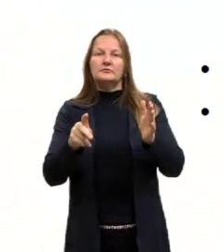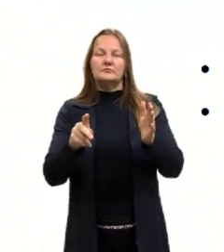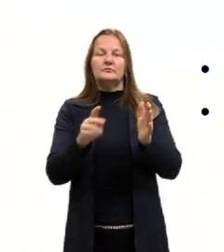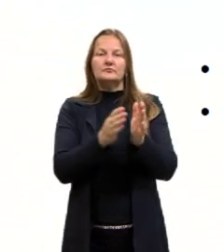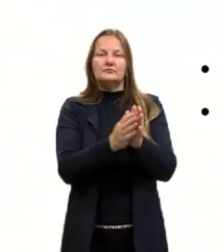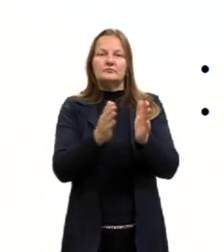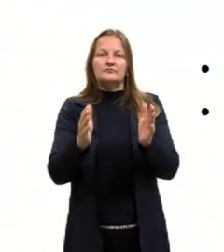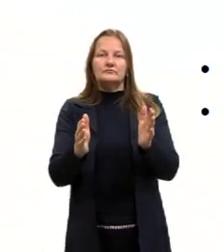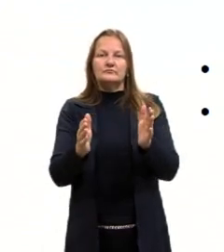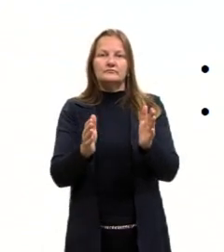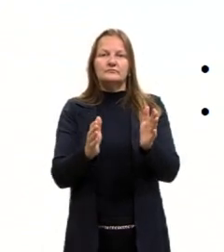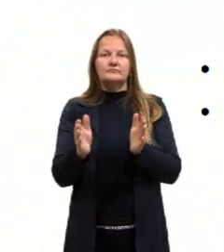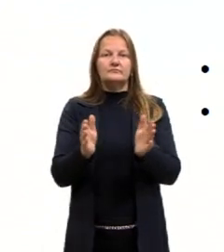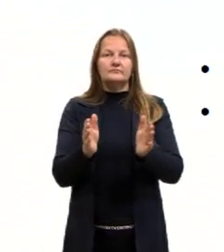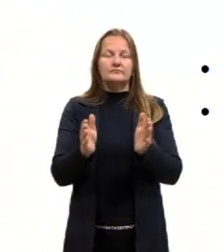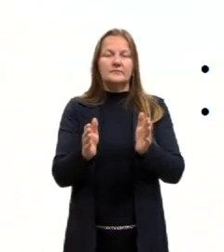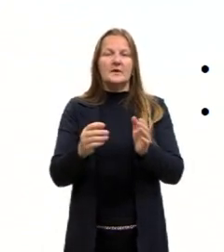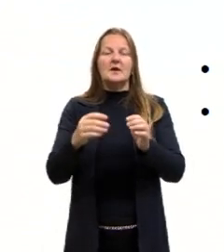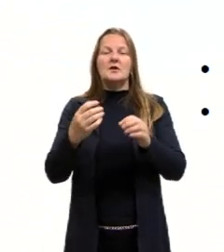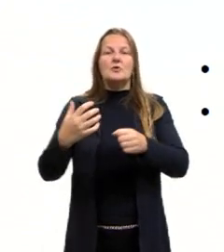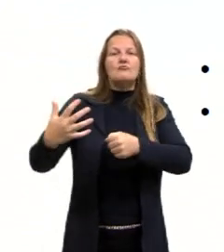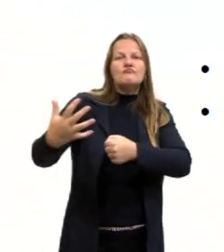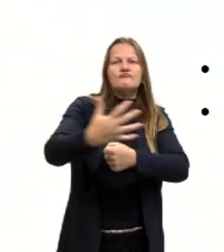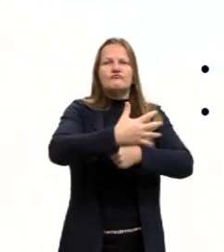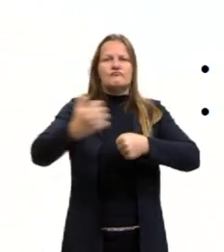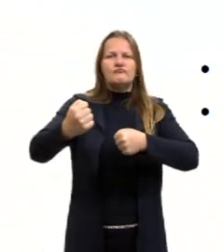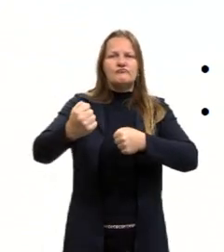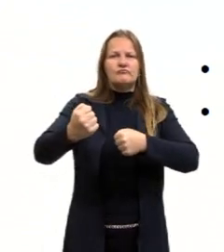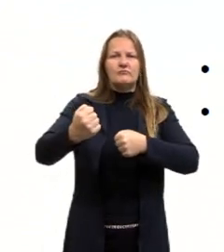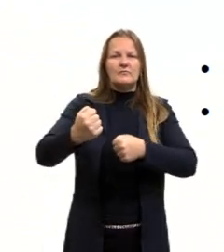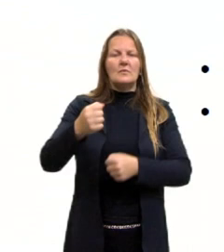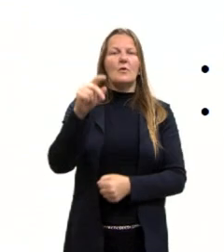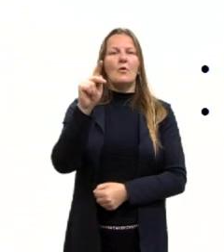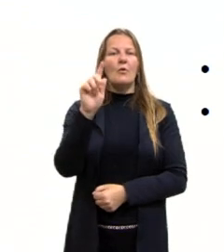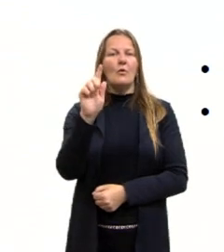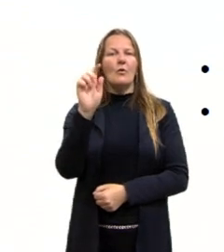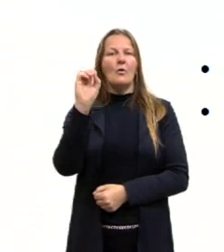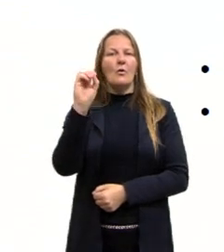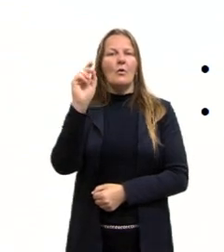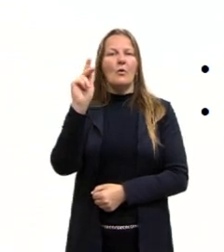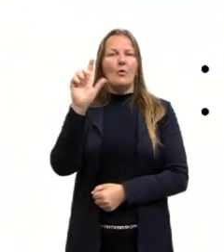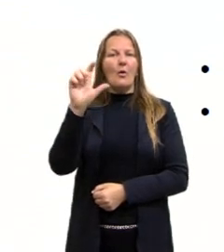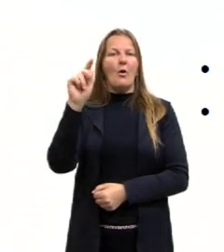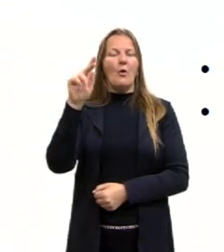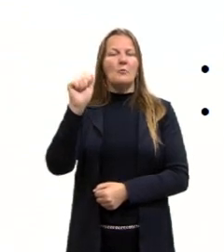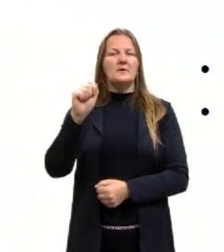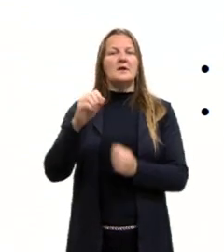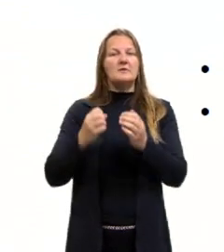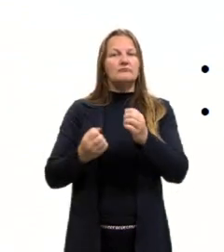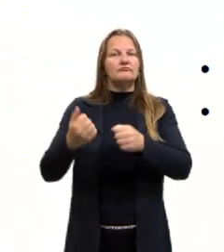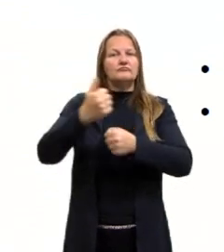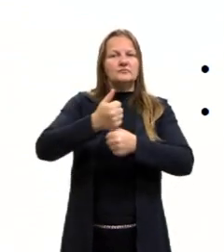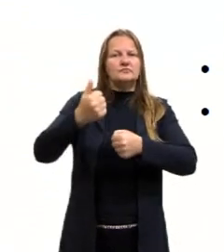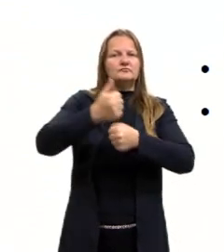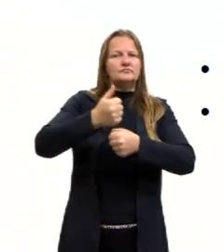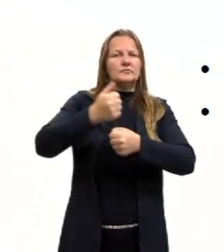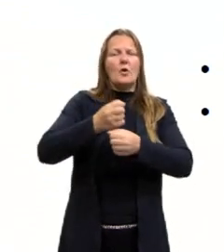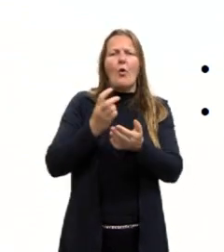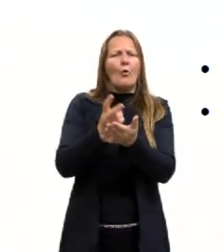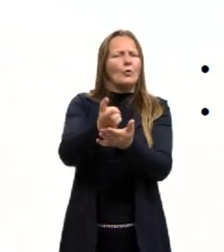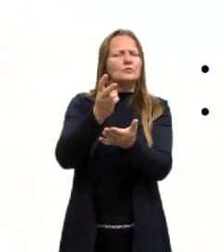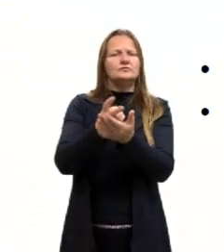aproveita para dar um golpe em 1852. E se torna imperador até 1870.